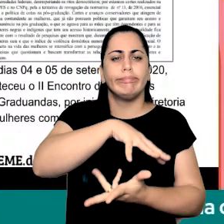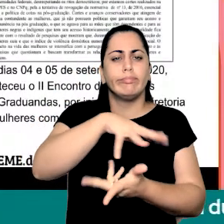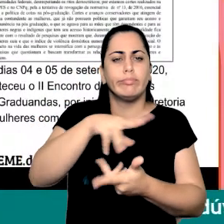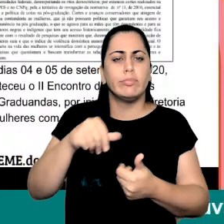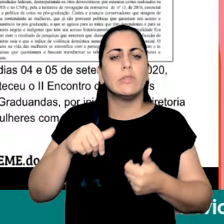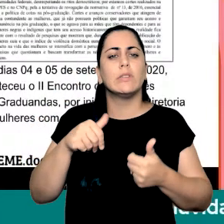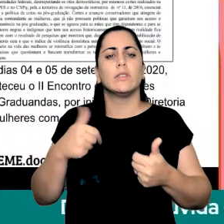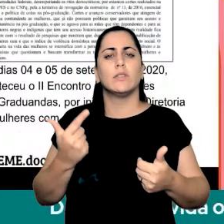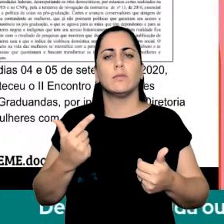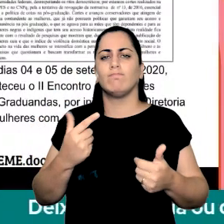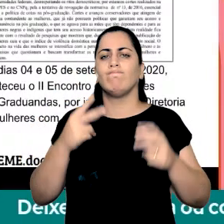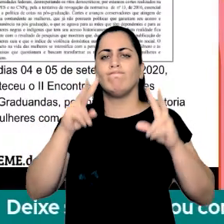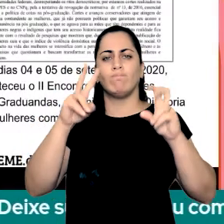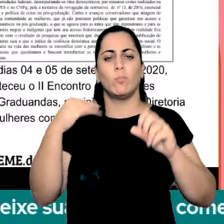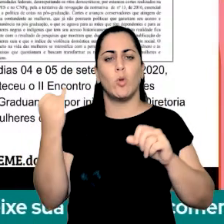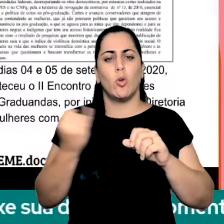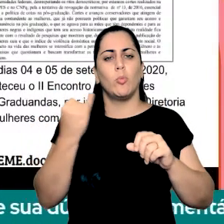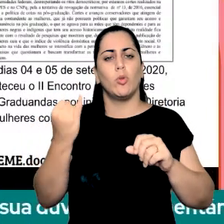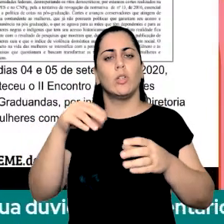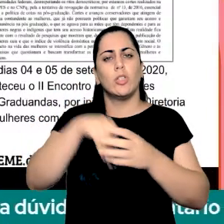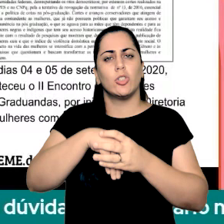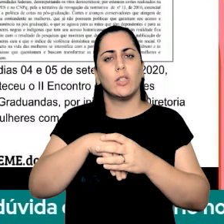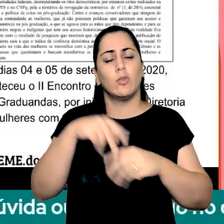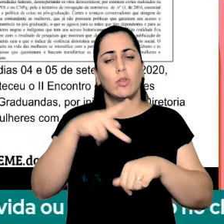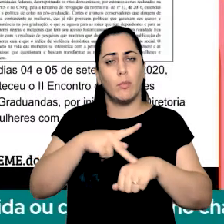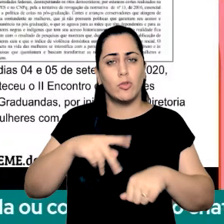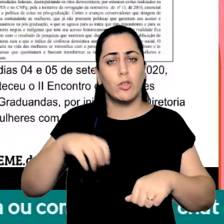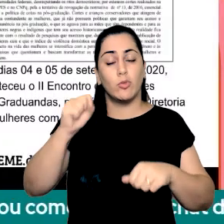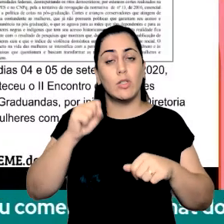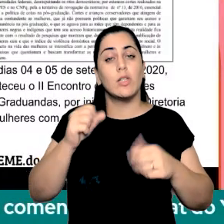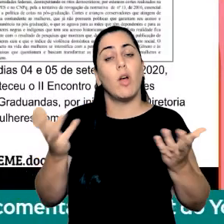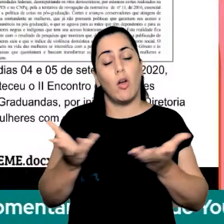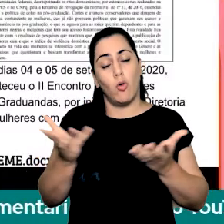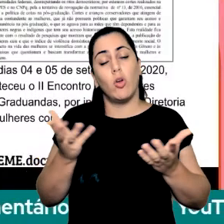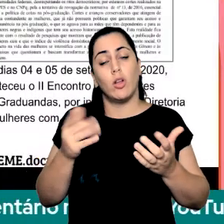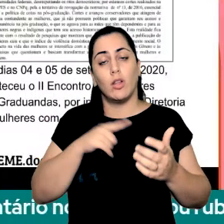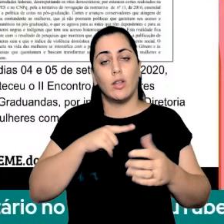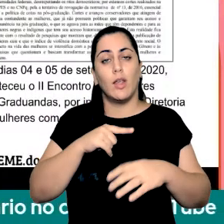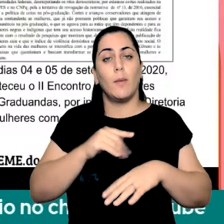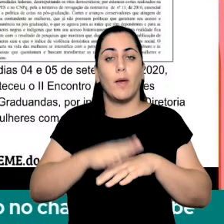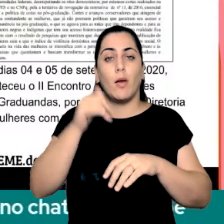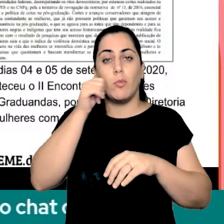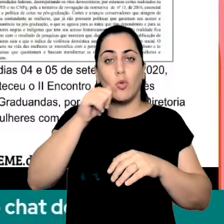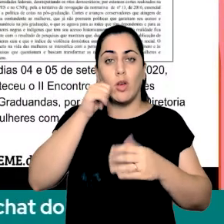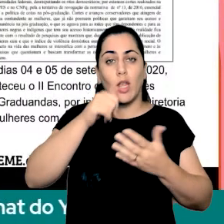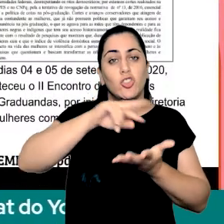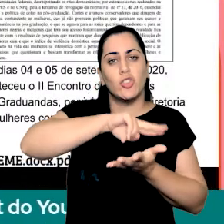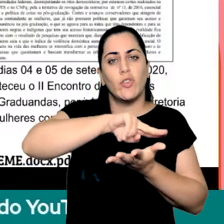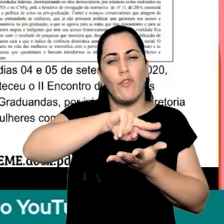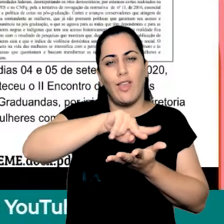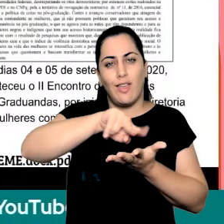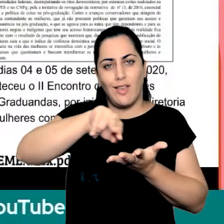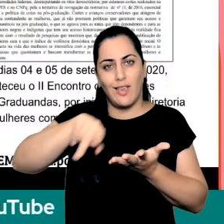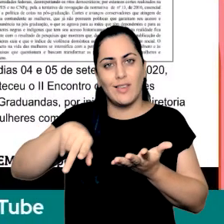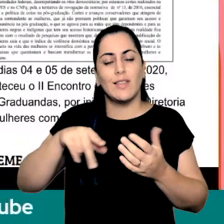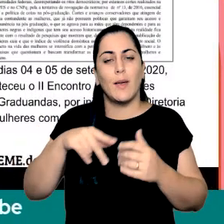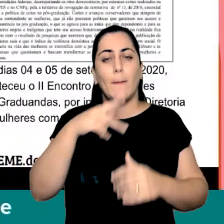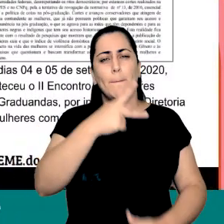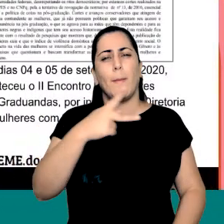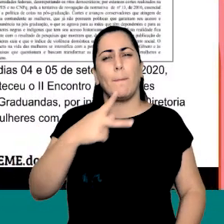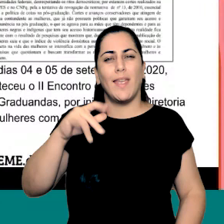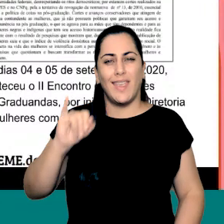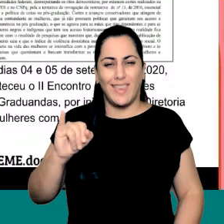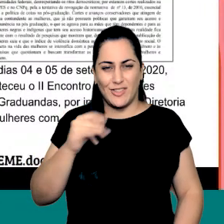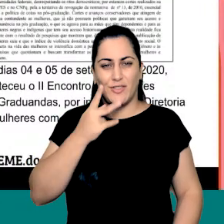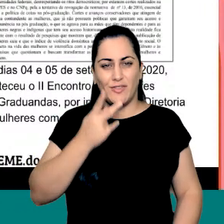afirmativas para a pós-graduação a gente está aumentando a quantidade de mulheres diversas mulheres PPIs